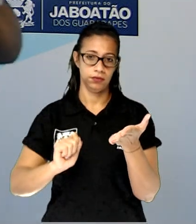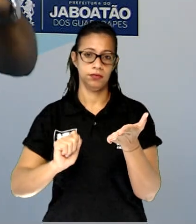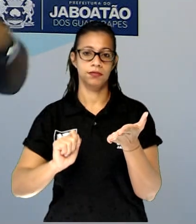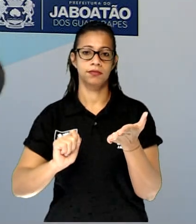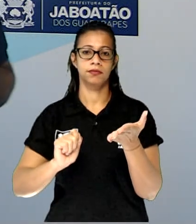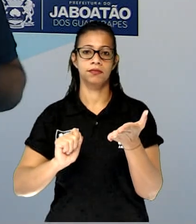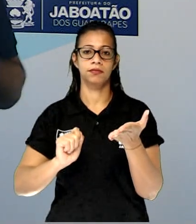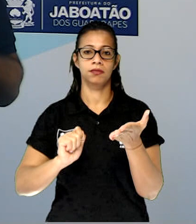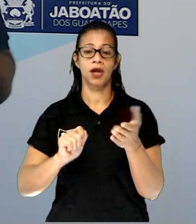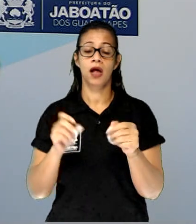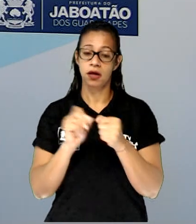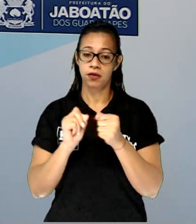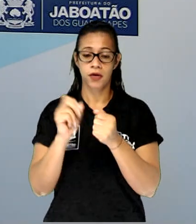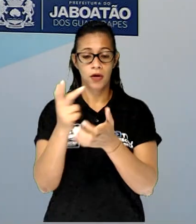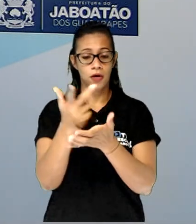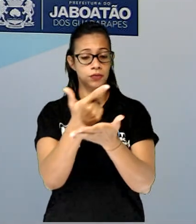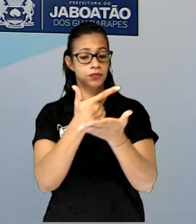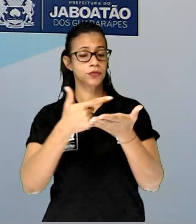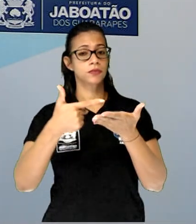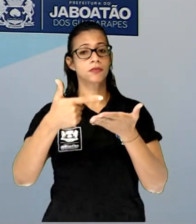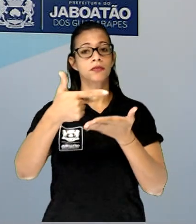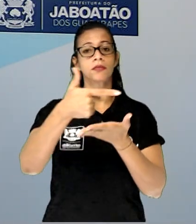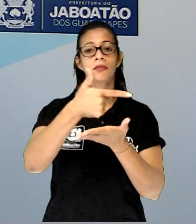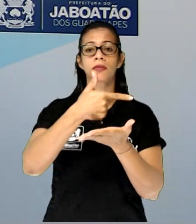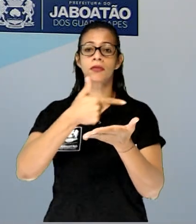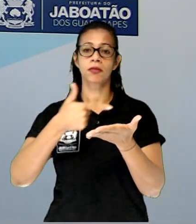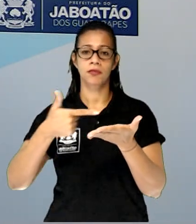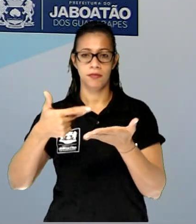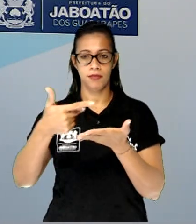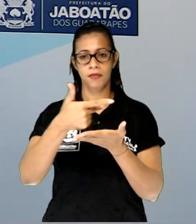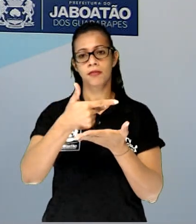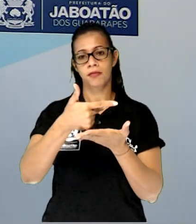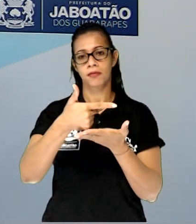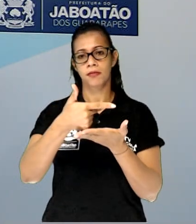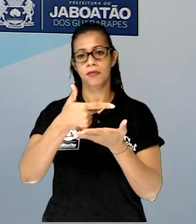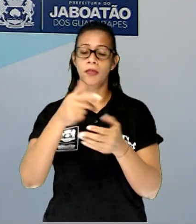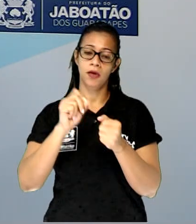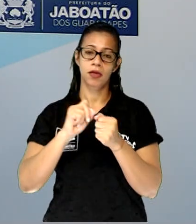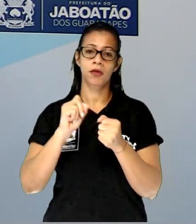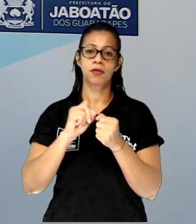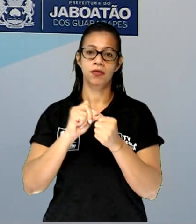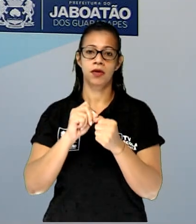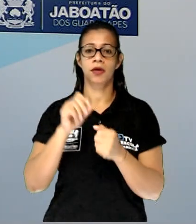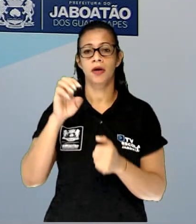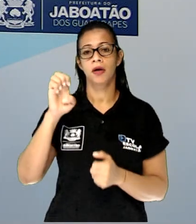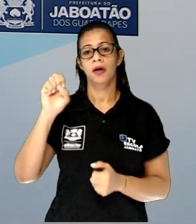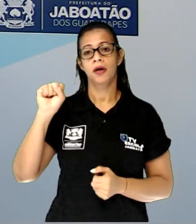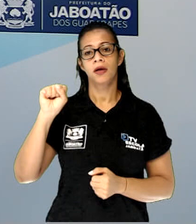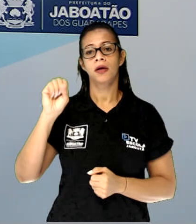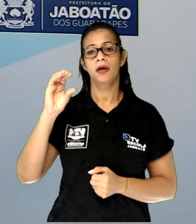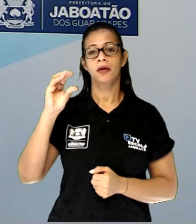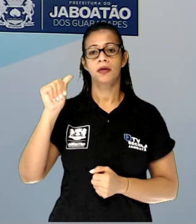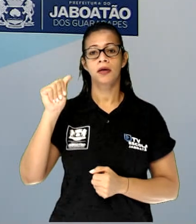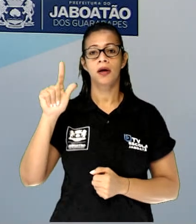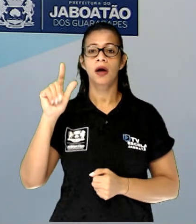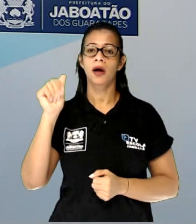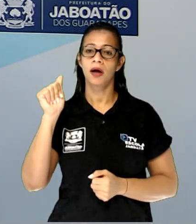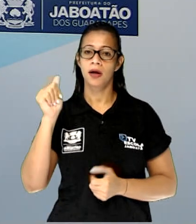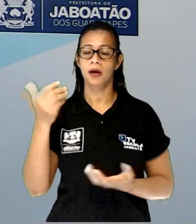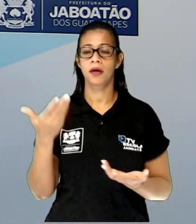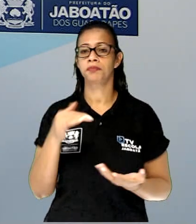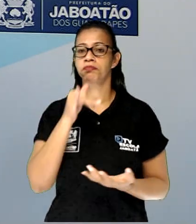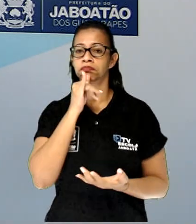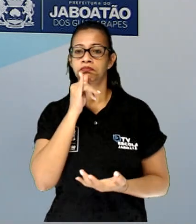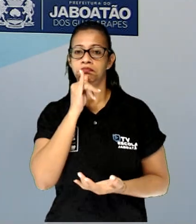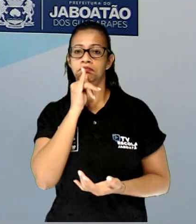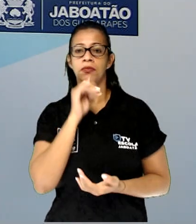fazer a planta, tentando aplicar a escala. Como assim? Você usa lá uma proporção, a cada um centímetro,